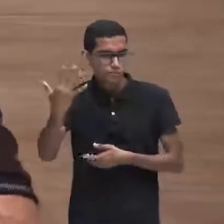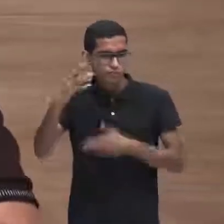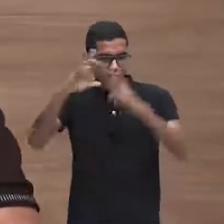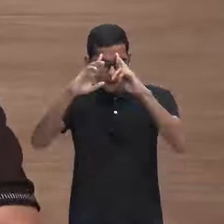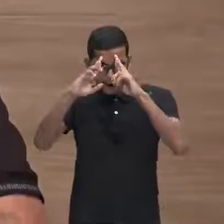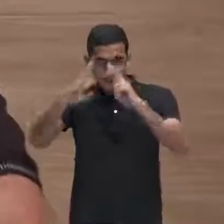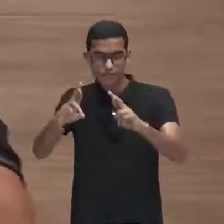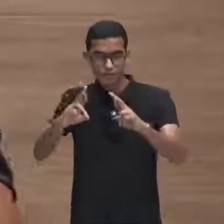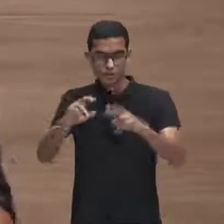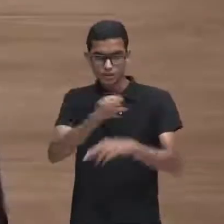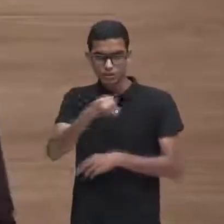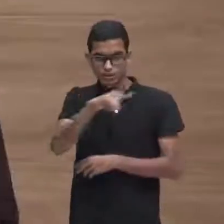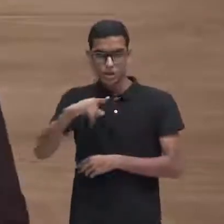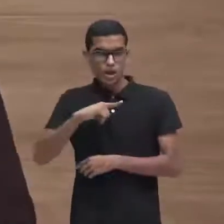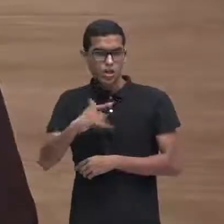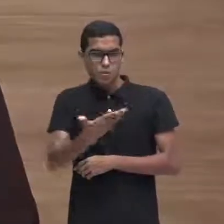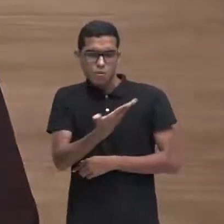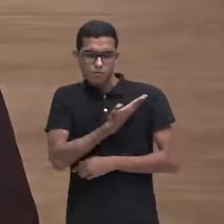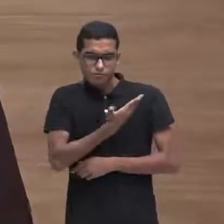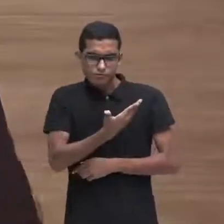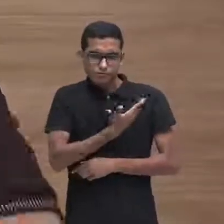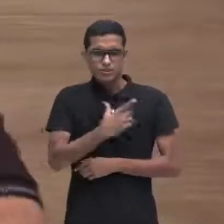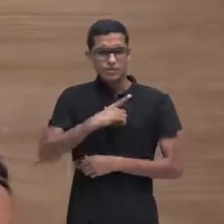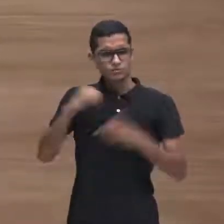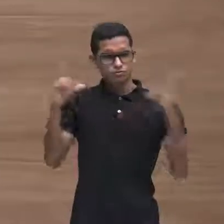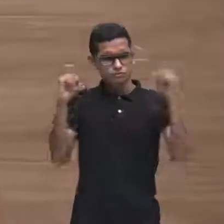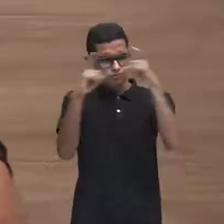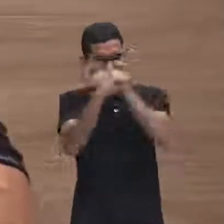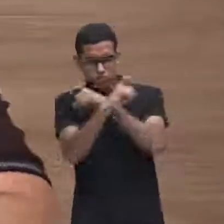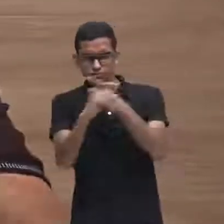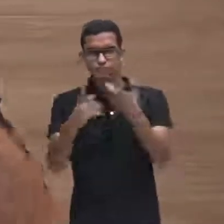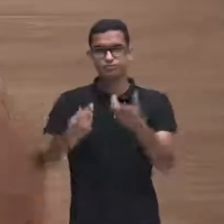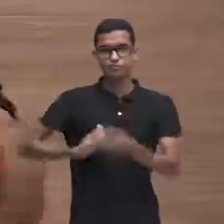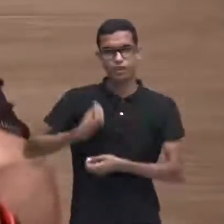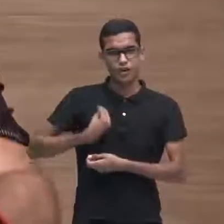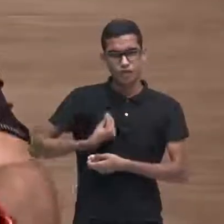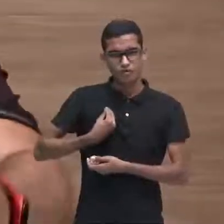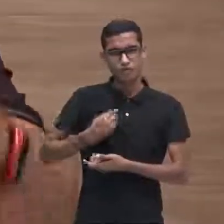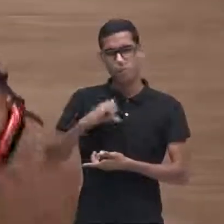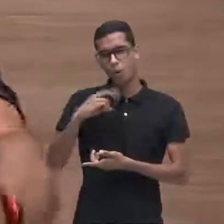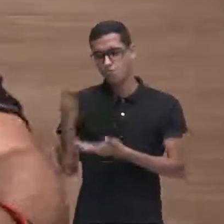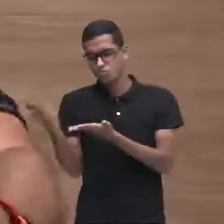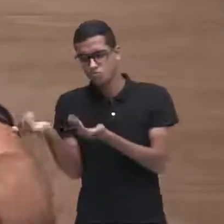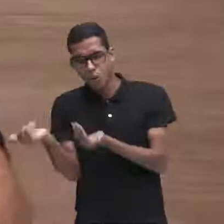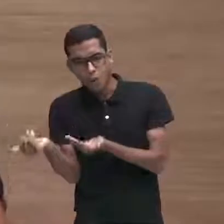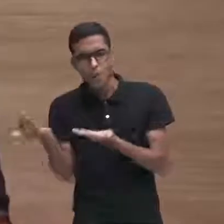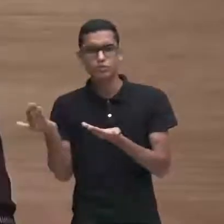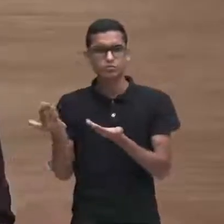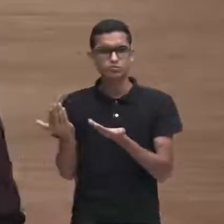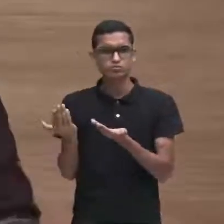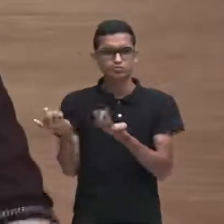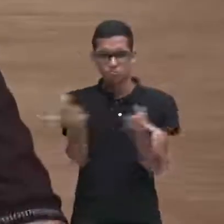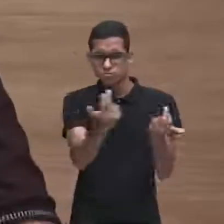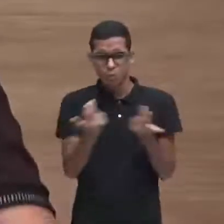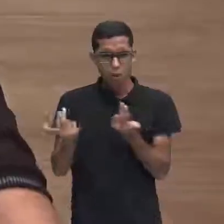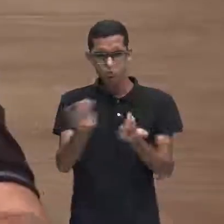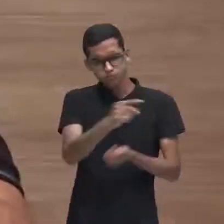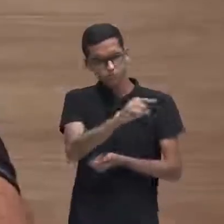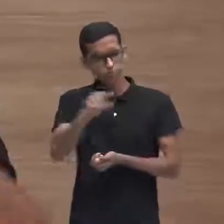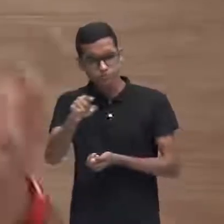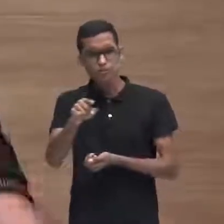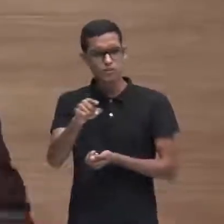um coleguinha que está passando por dificuldades, tem um colega, tem um adolescente igual a vocês, que está passando por